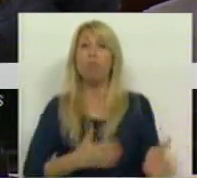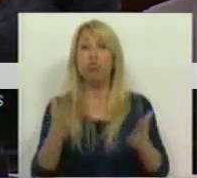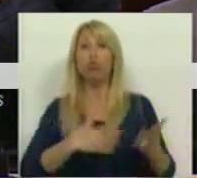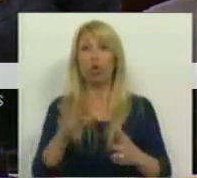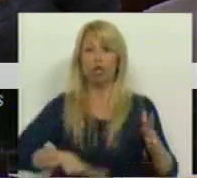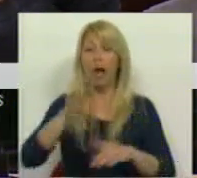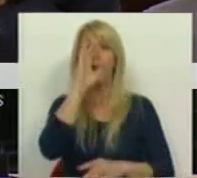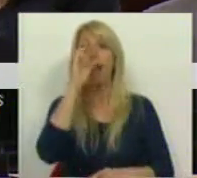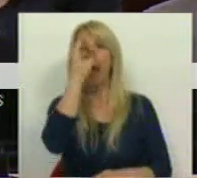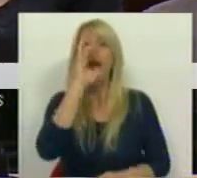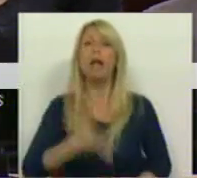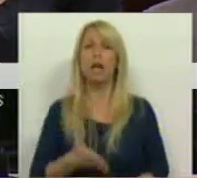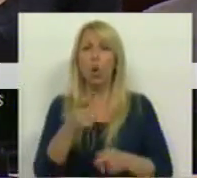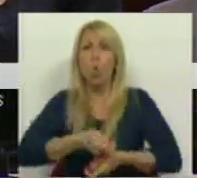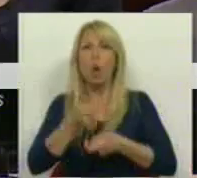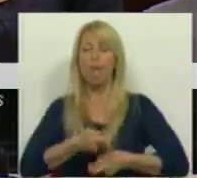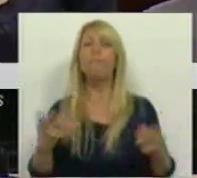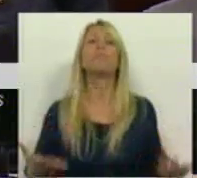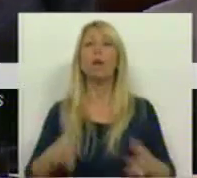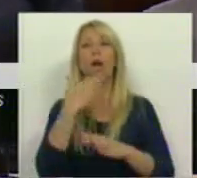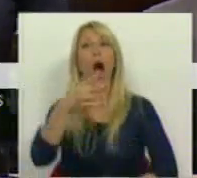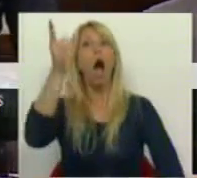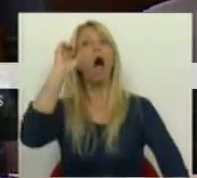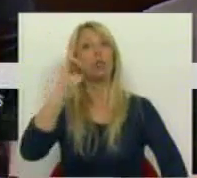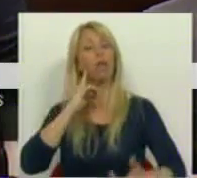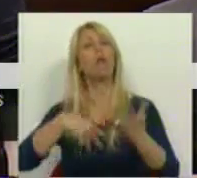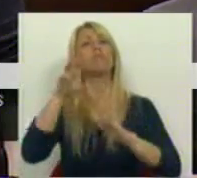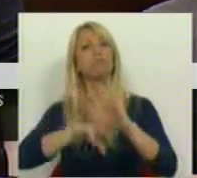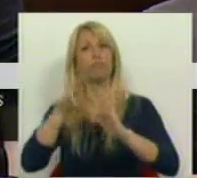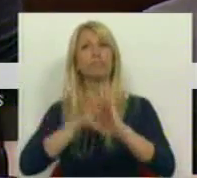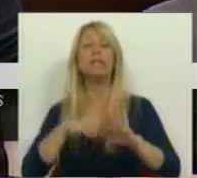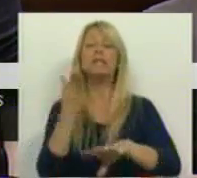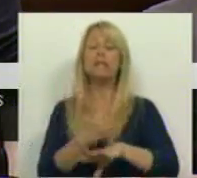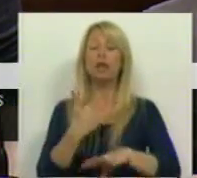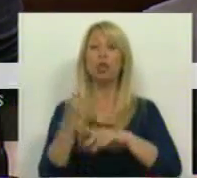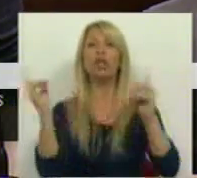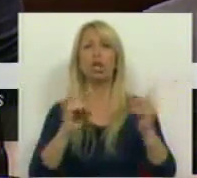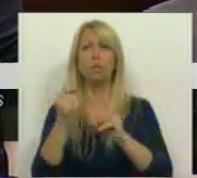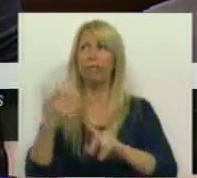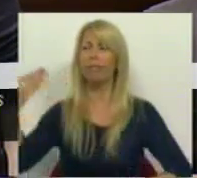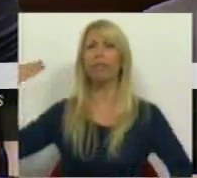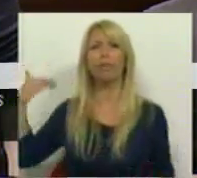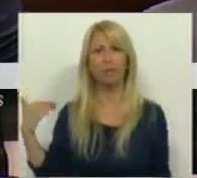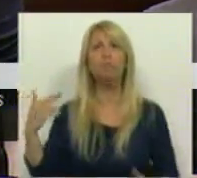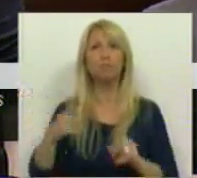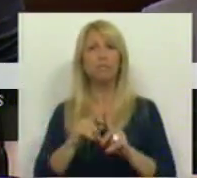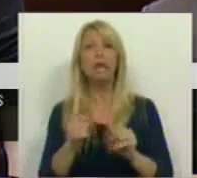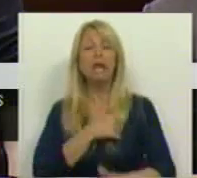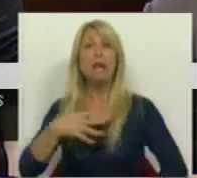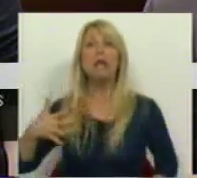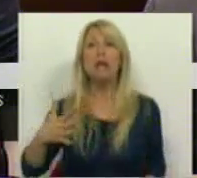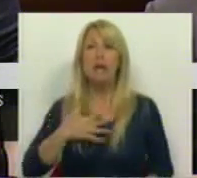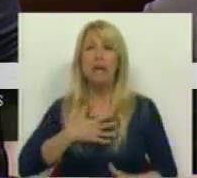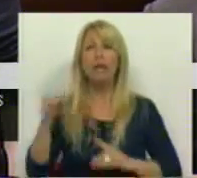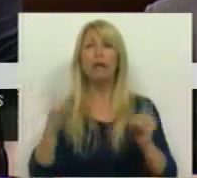haver uma autoridade reguladora para o setor dos transportes. Nós tivemos há pouco tempo concessionários privados de transportes públicos na área